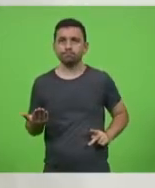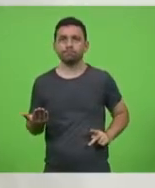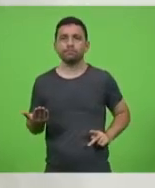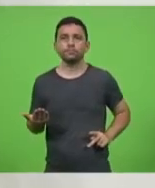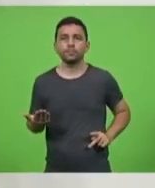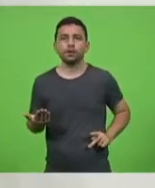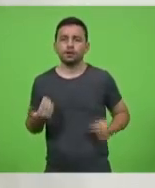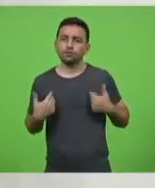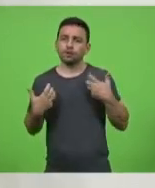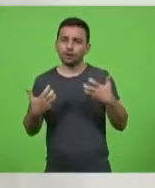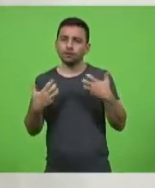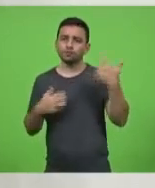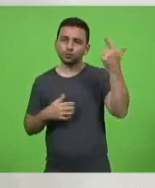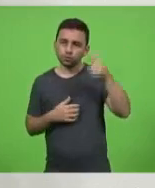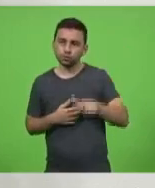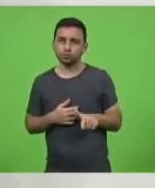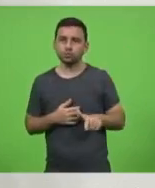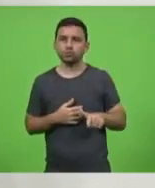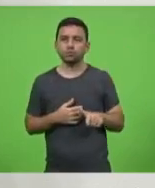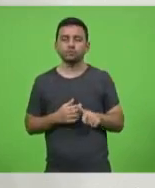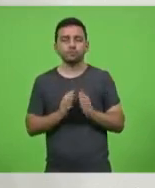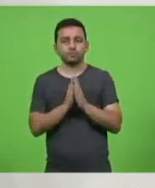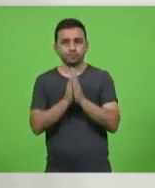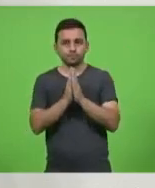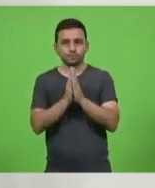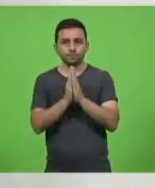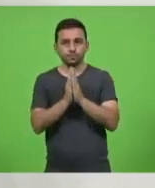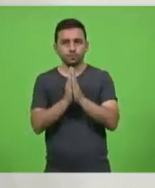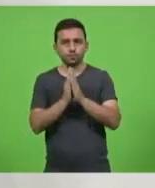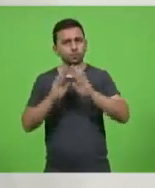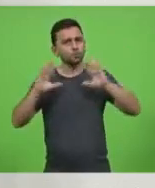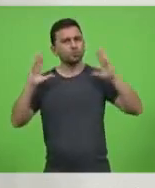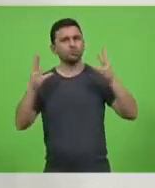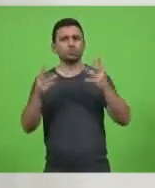eu quero mais uma vez fazer esse apelo para todos nós